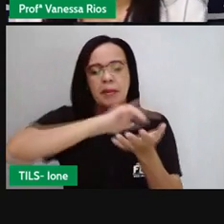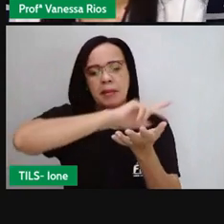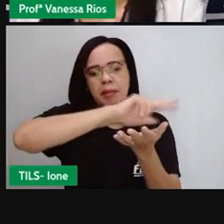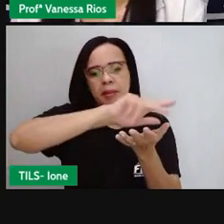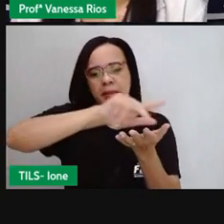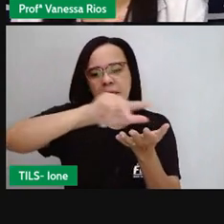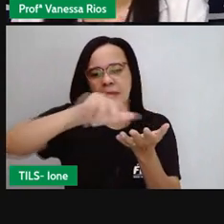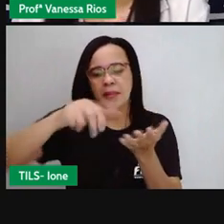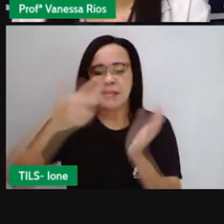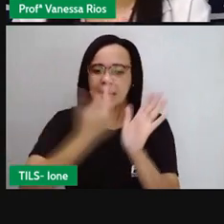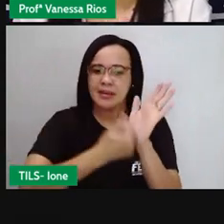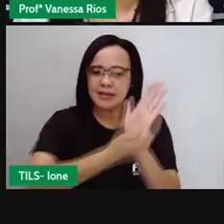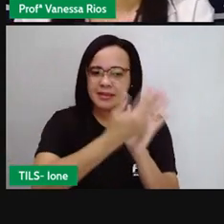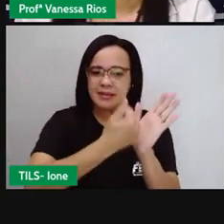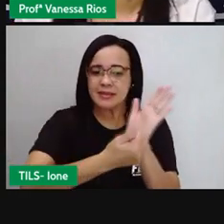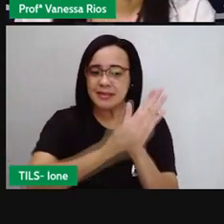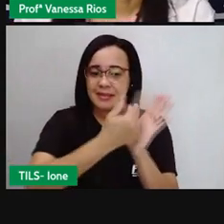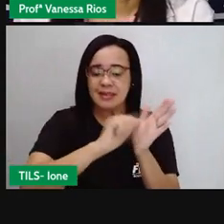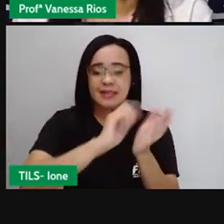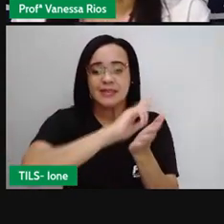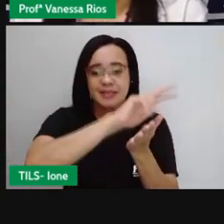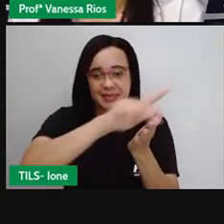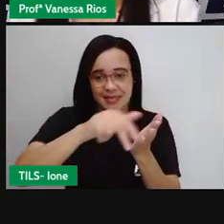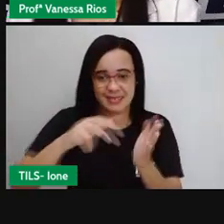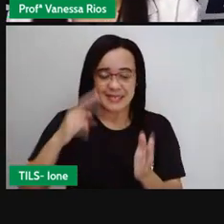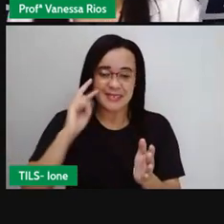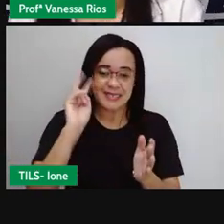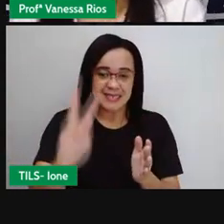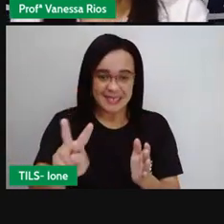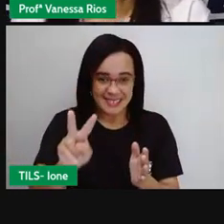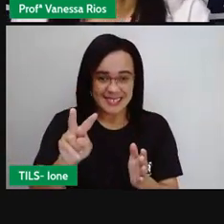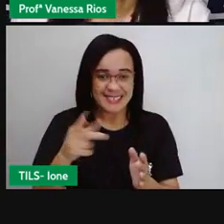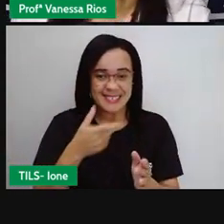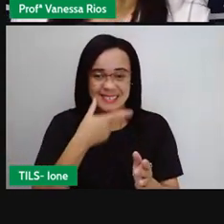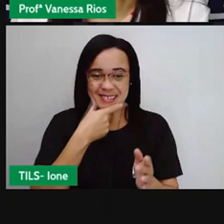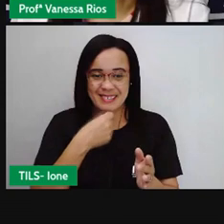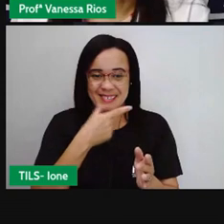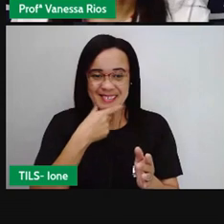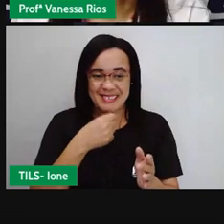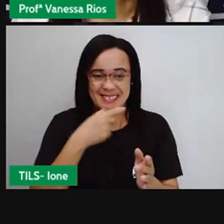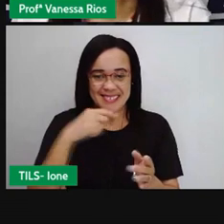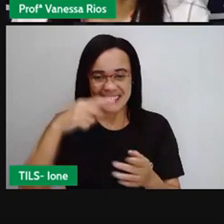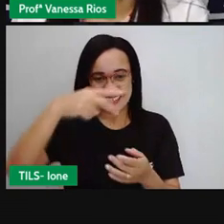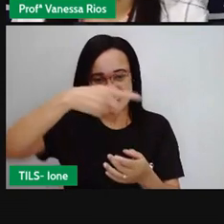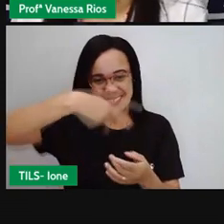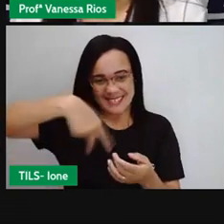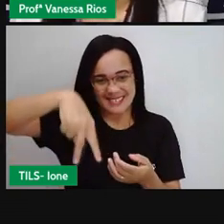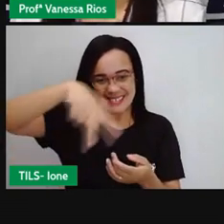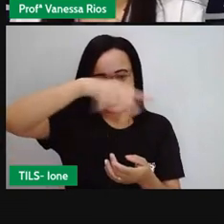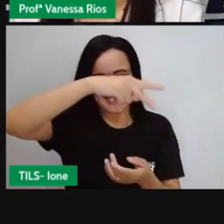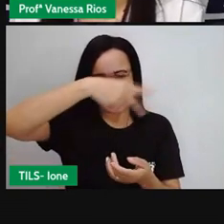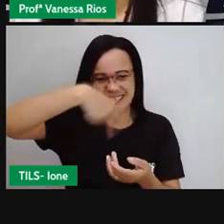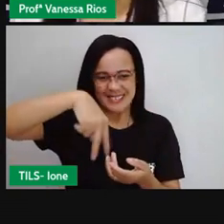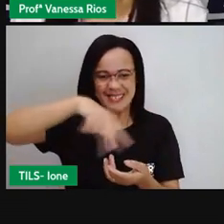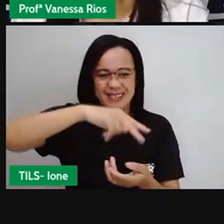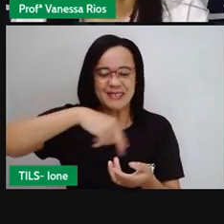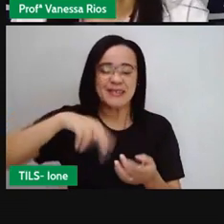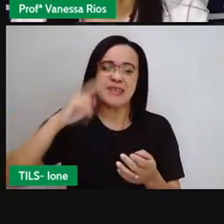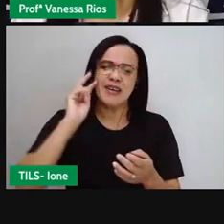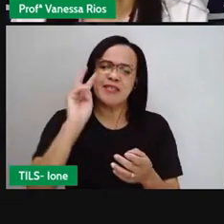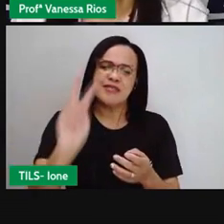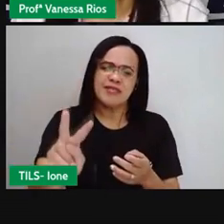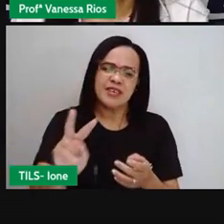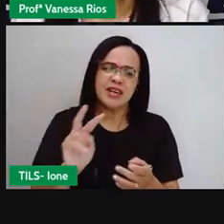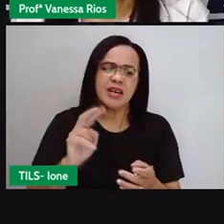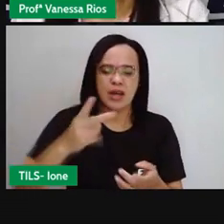A Pró colocou aí até a figura, né? Desse bonequinho girando e a gente vai ver no decorrer da aula o que é que o giro, o que